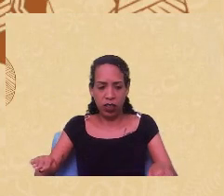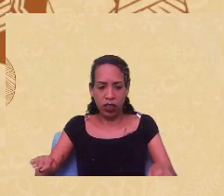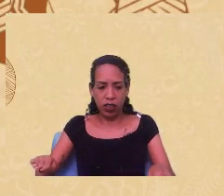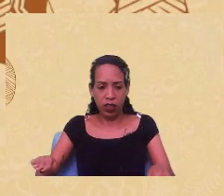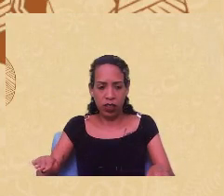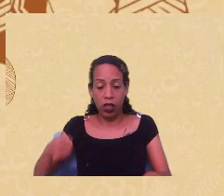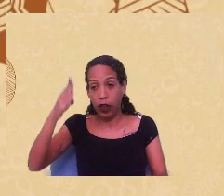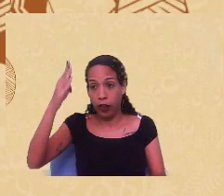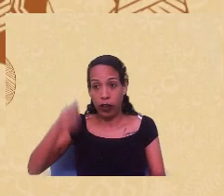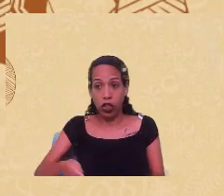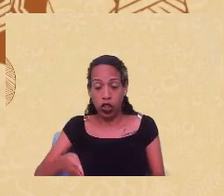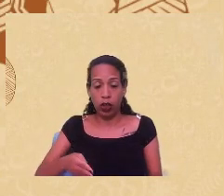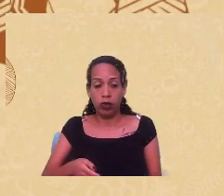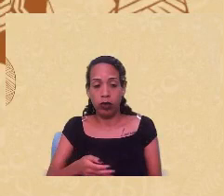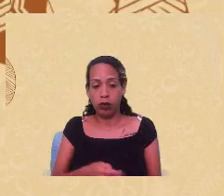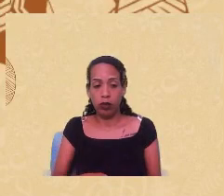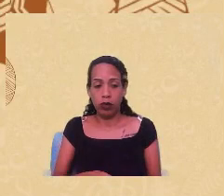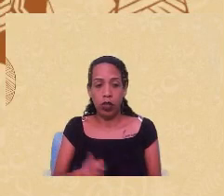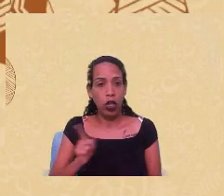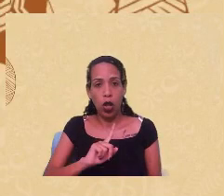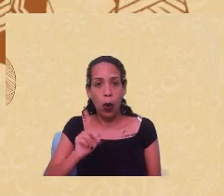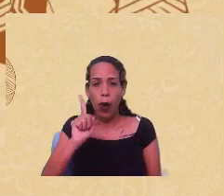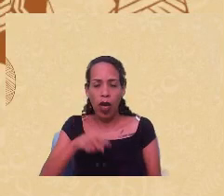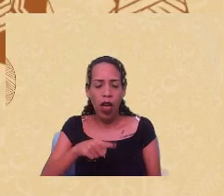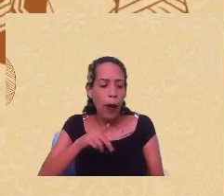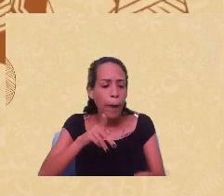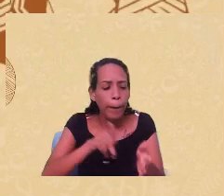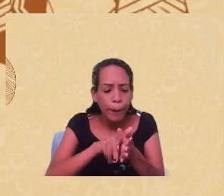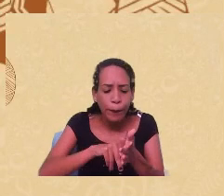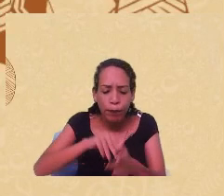a gente busca. E nessa